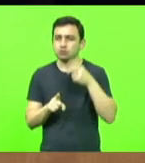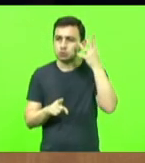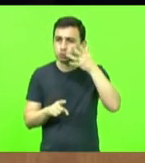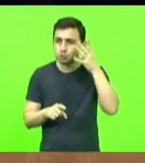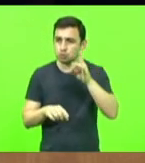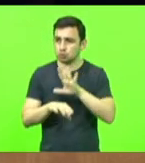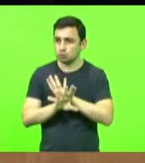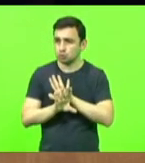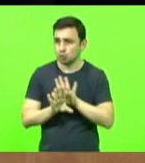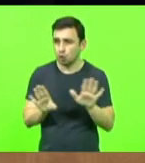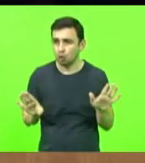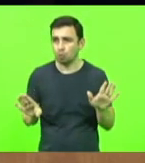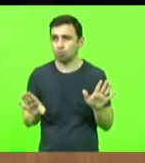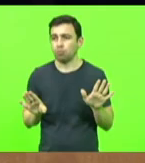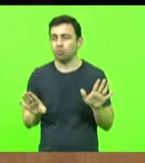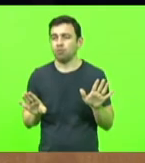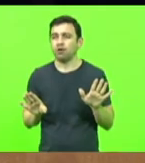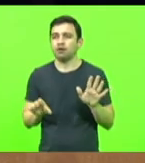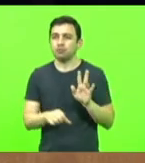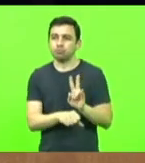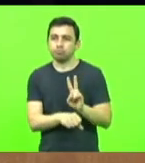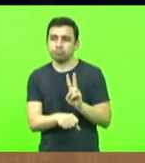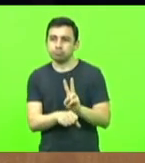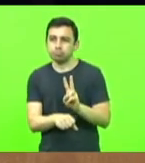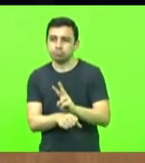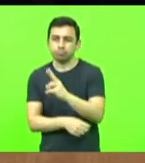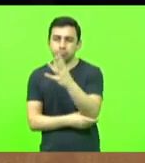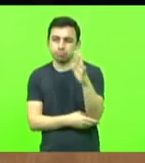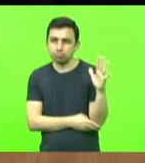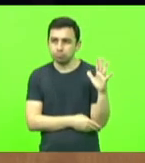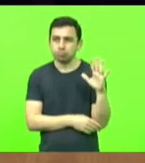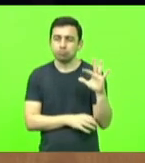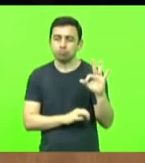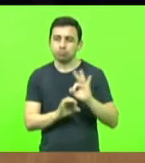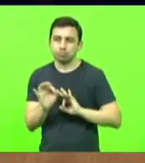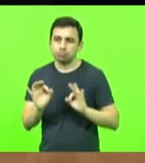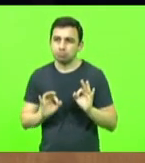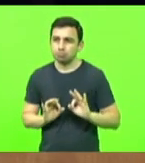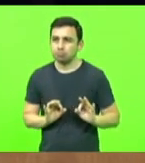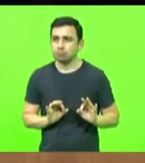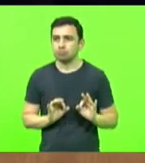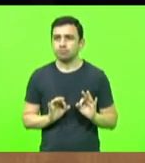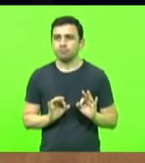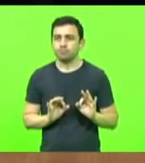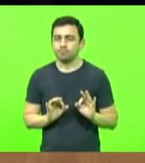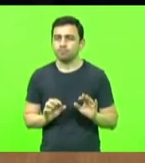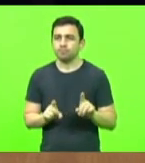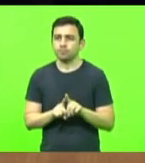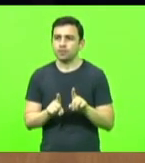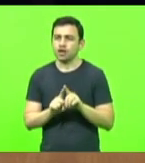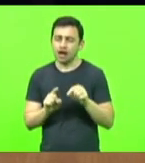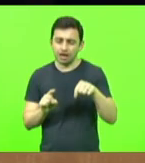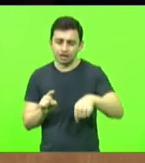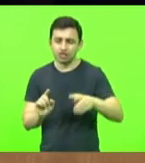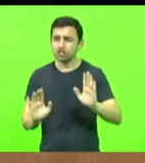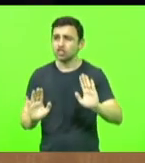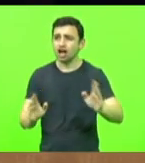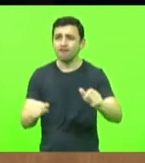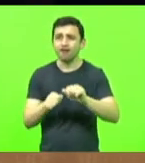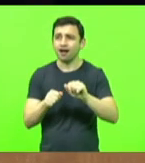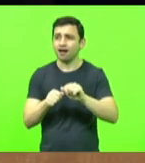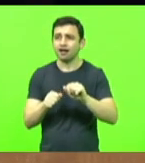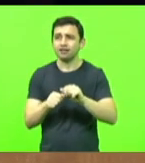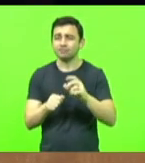a preservação ambiental em prática, já aqui já fazemos isso. E podemos